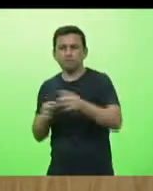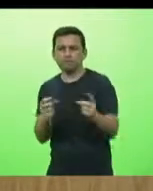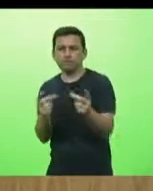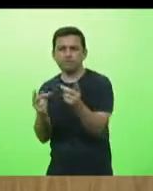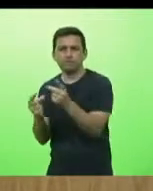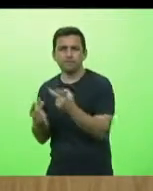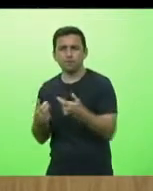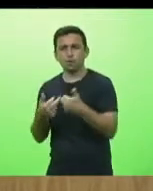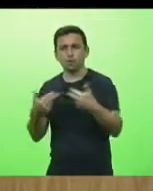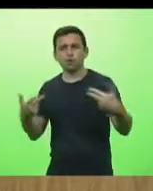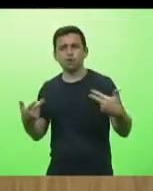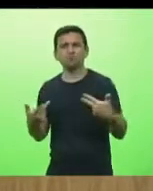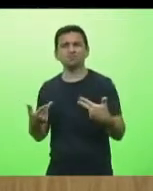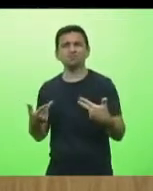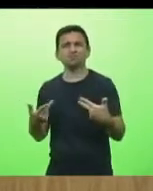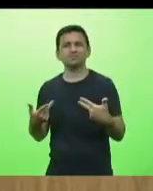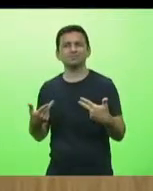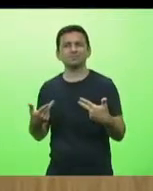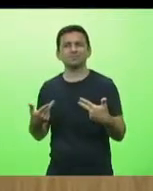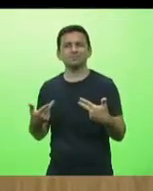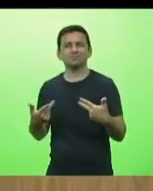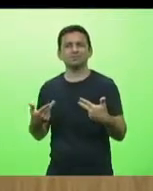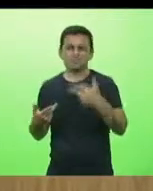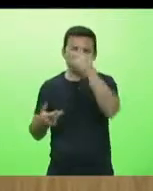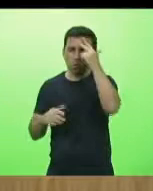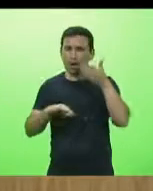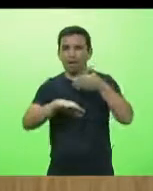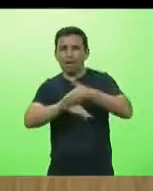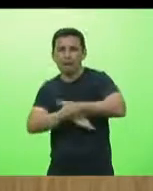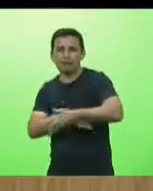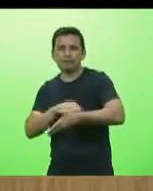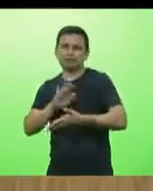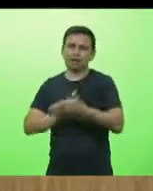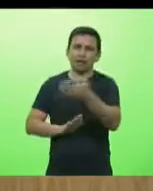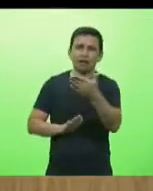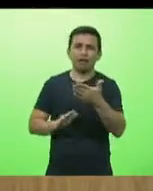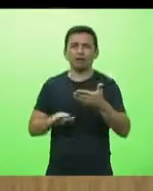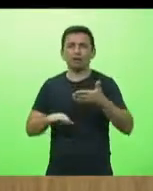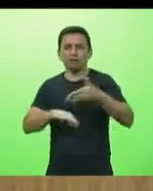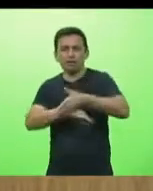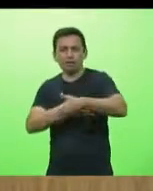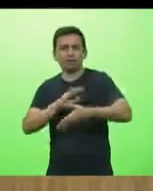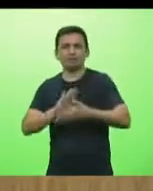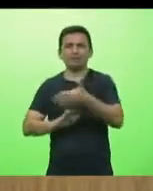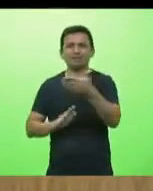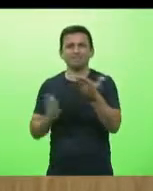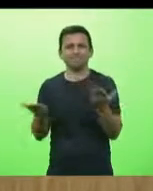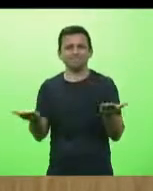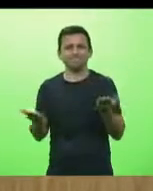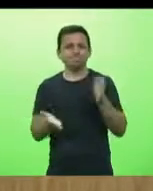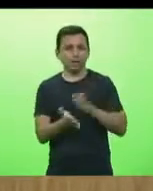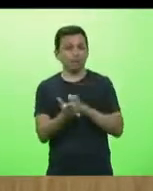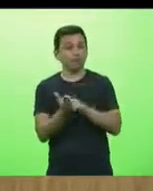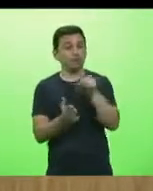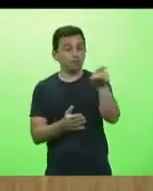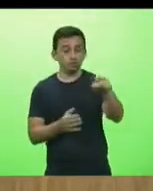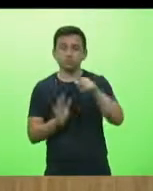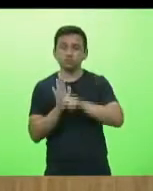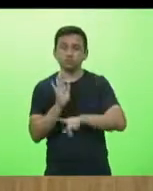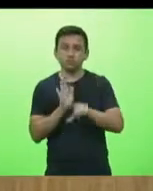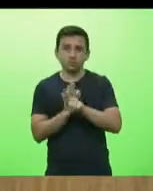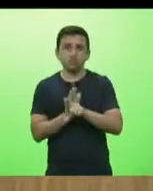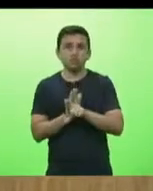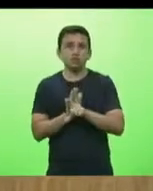três clientes, saem quatro, entra quatro, sai três, e assim por diante. Então, parabéns e contem comigo, esse